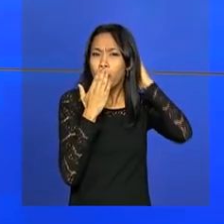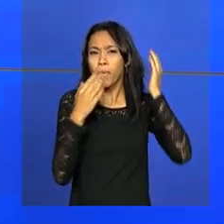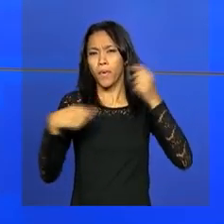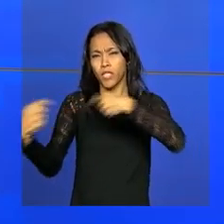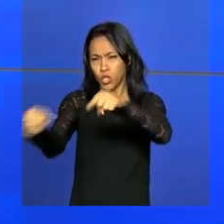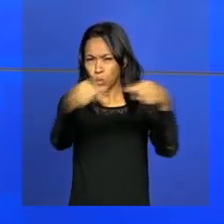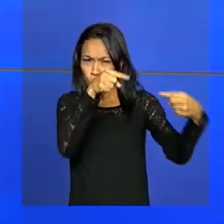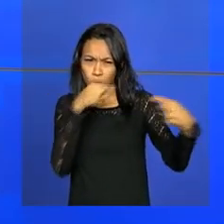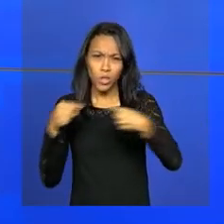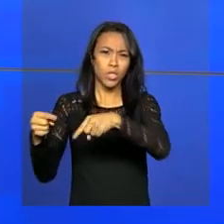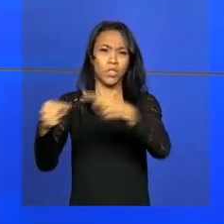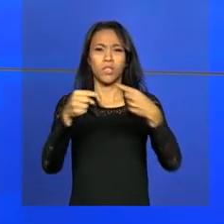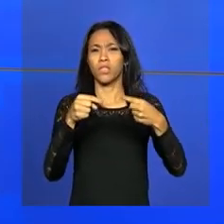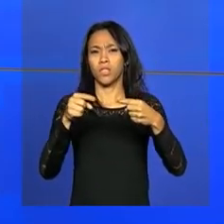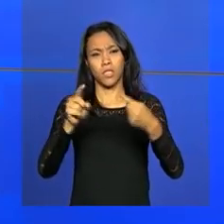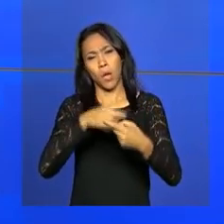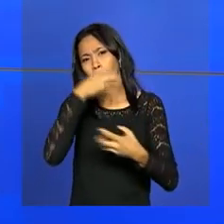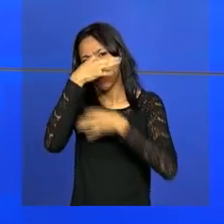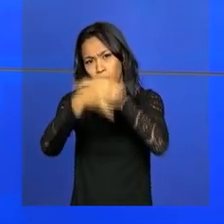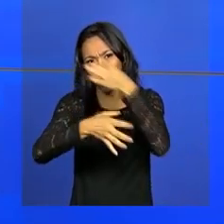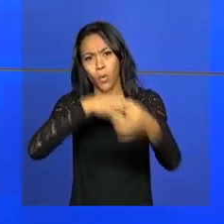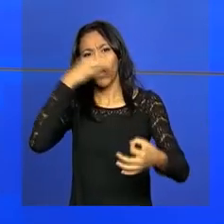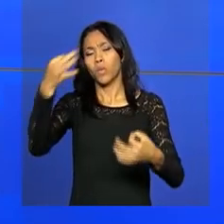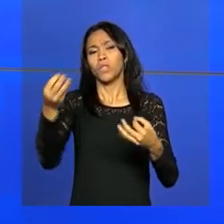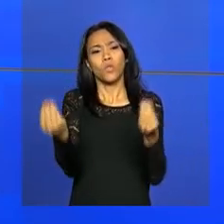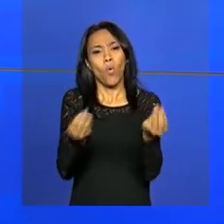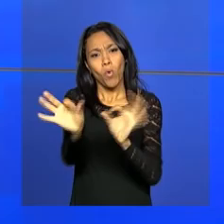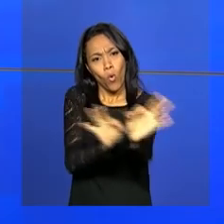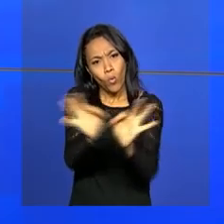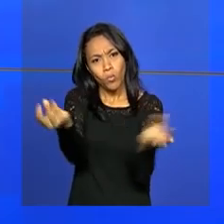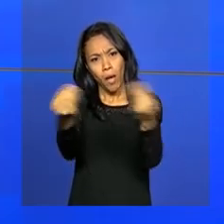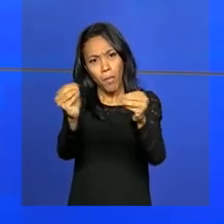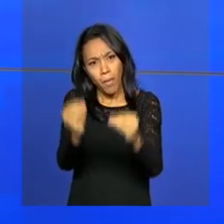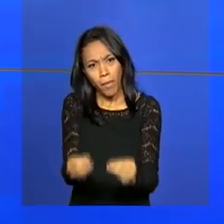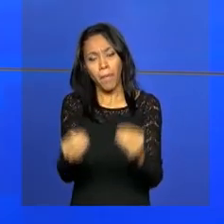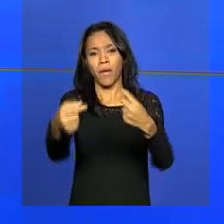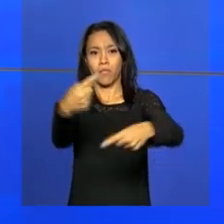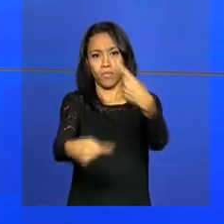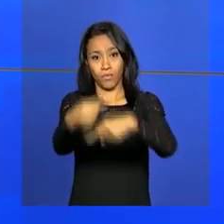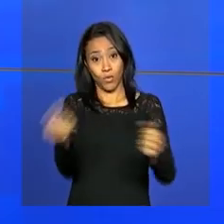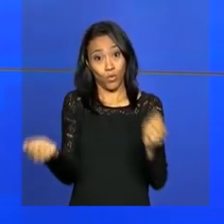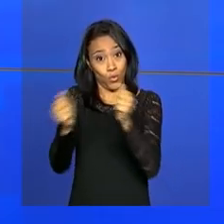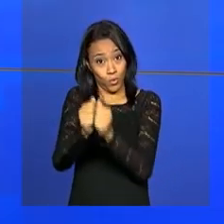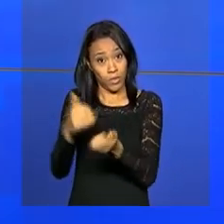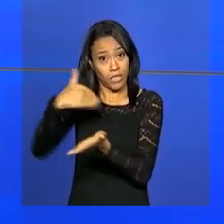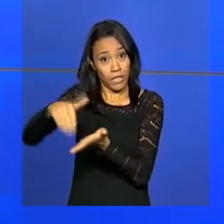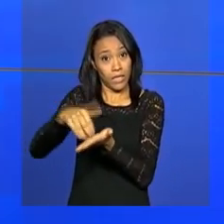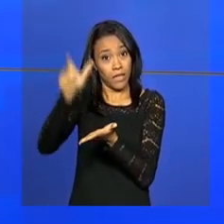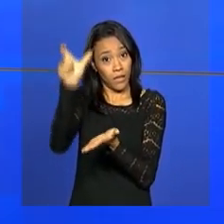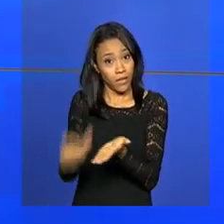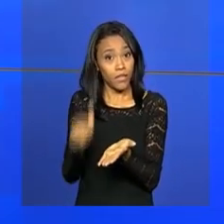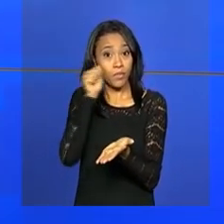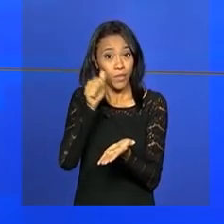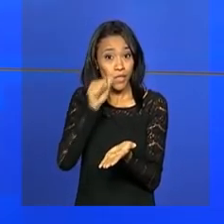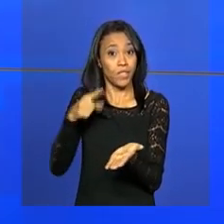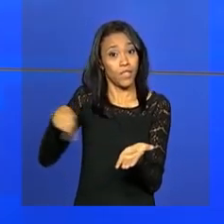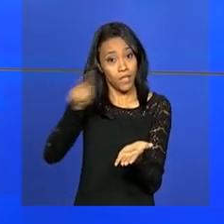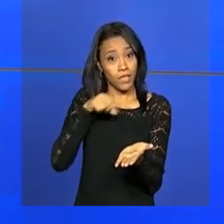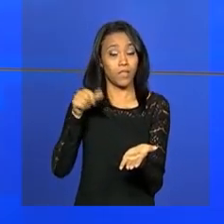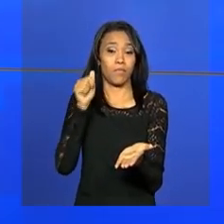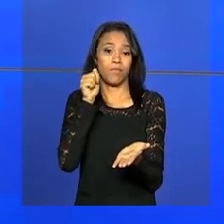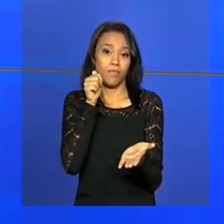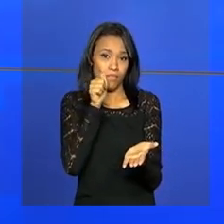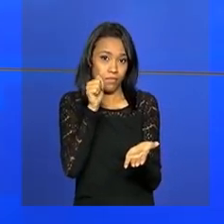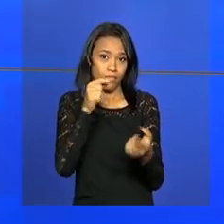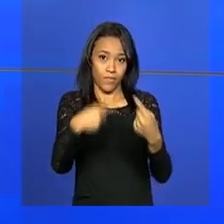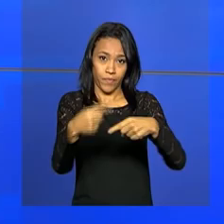demandas e discutir sugestões de políticas públicas junto com a Secretaria de Políticas para as Mulheres. Durante esse